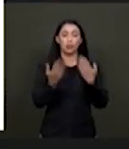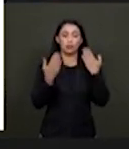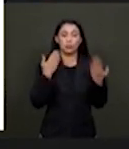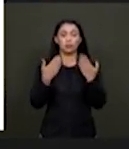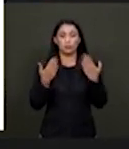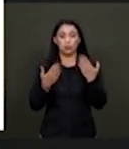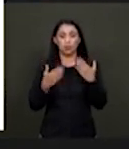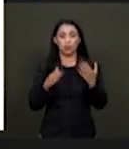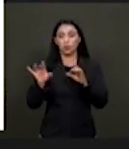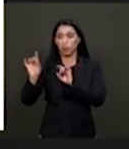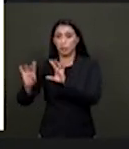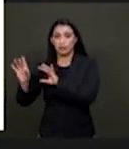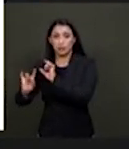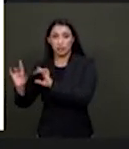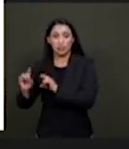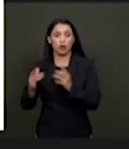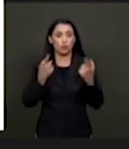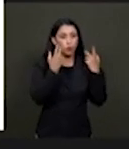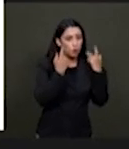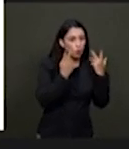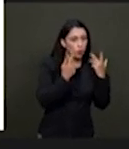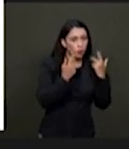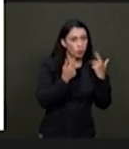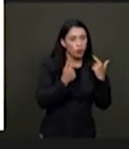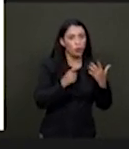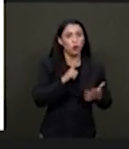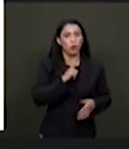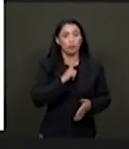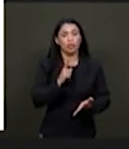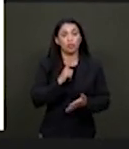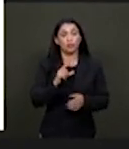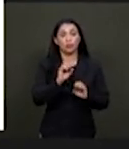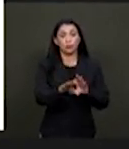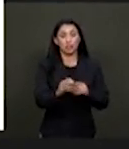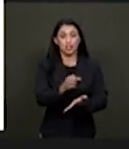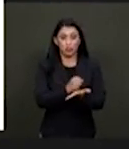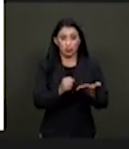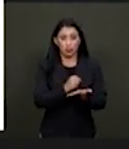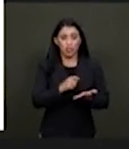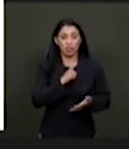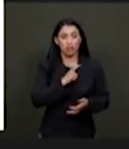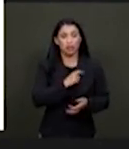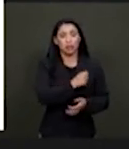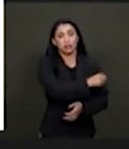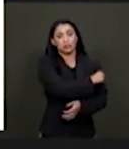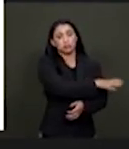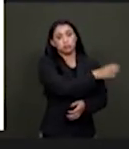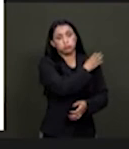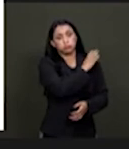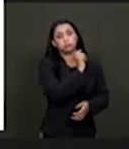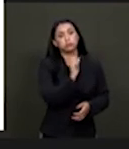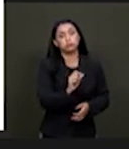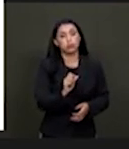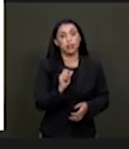Quando chegamos no ensino fundamental, se extrairmos as matrículas exclusivas em classes